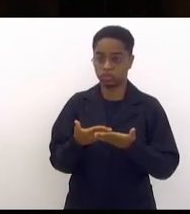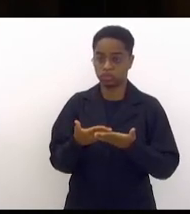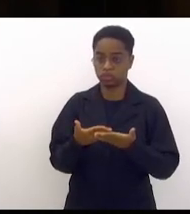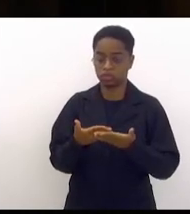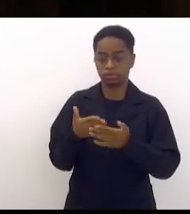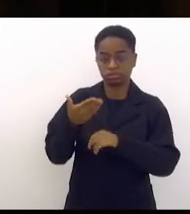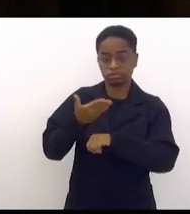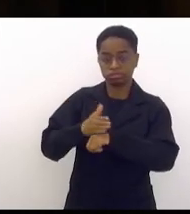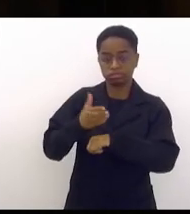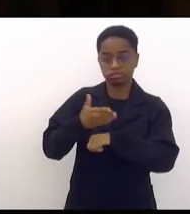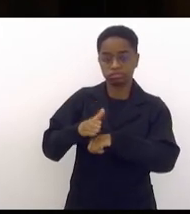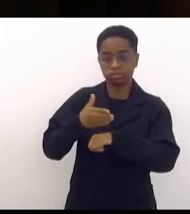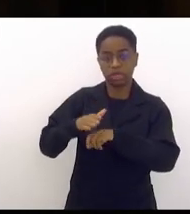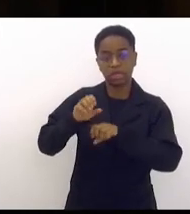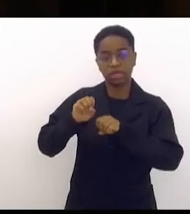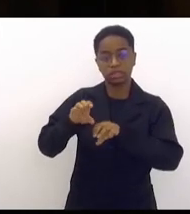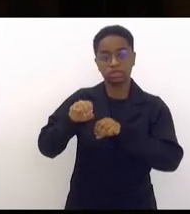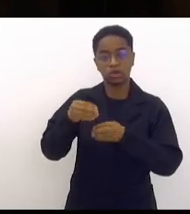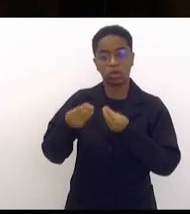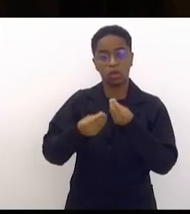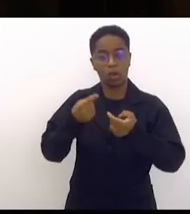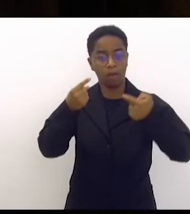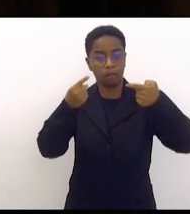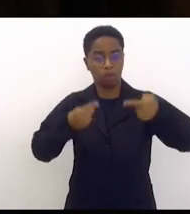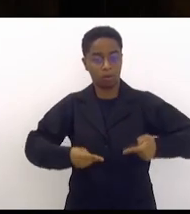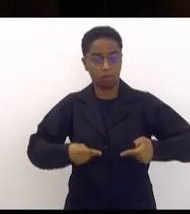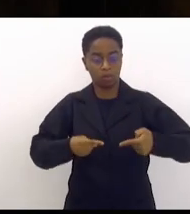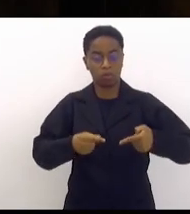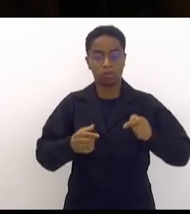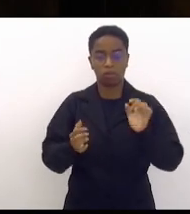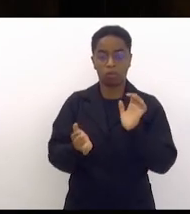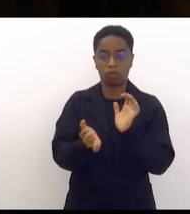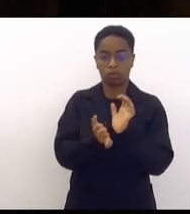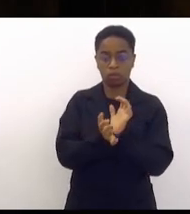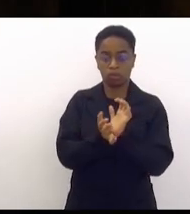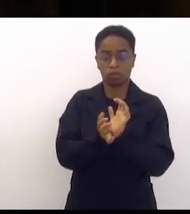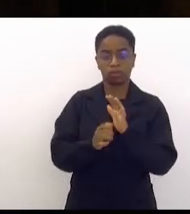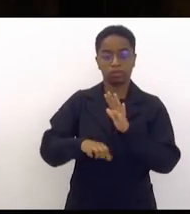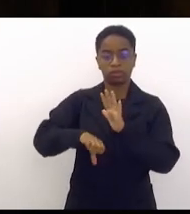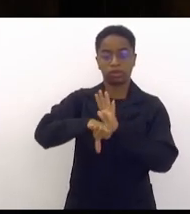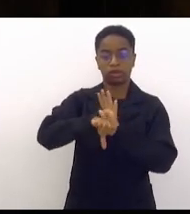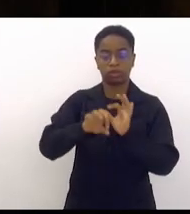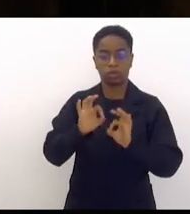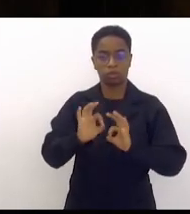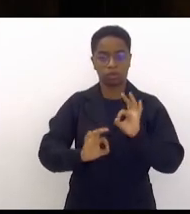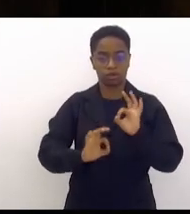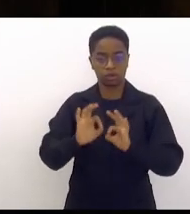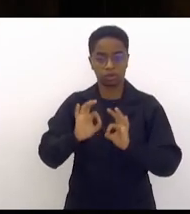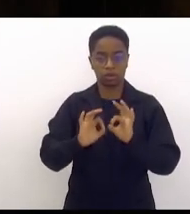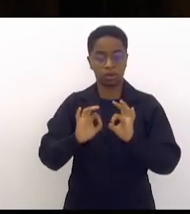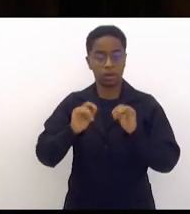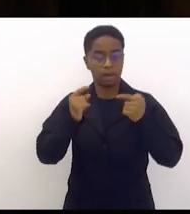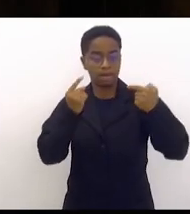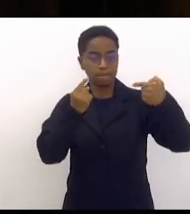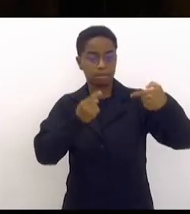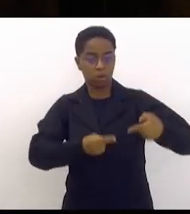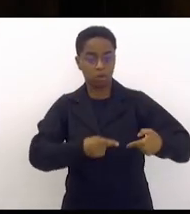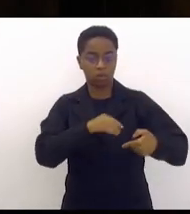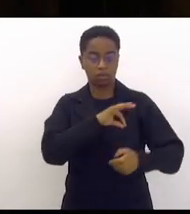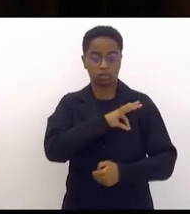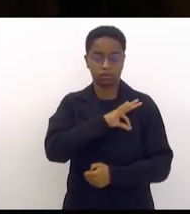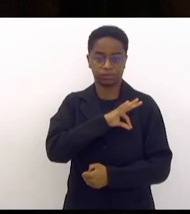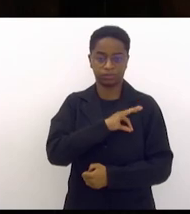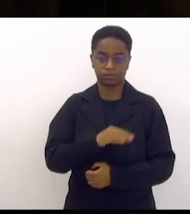enfrentar o grupo do crime organizado e enfrentar a